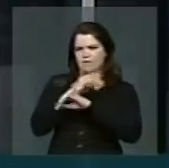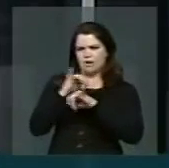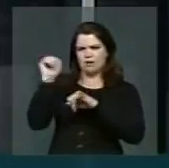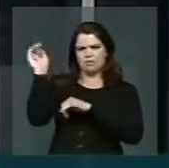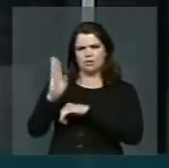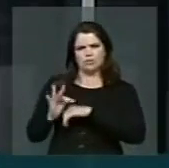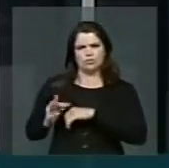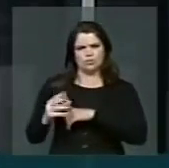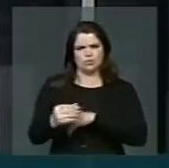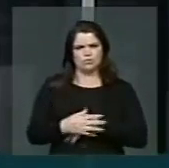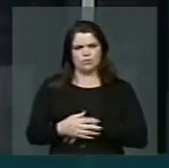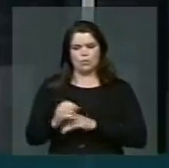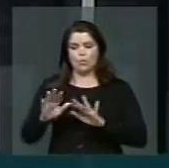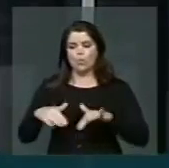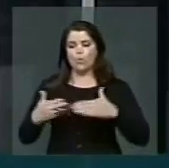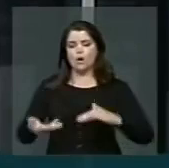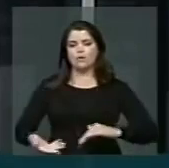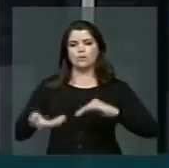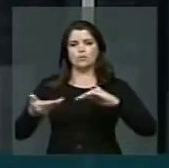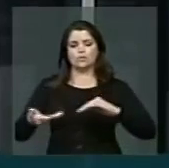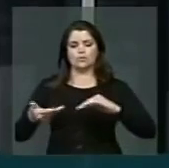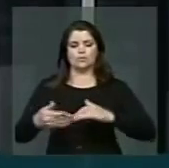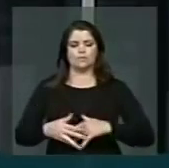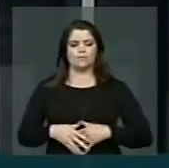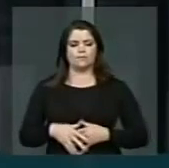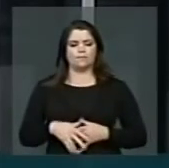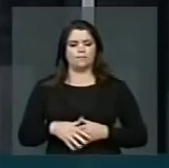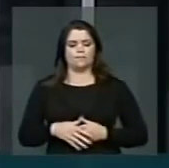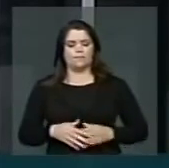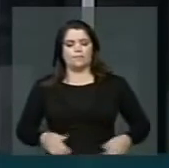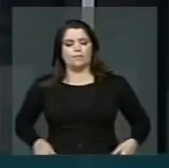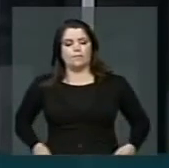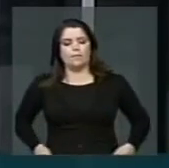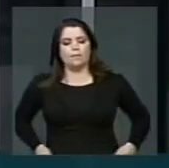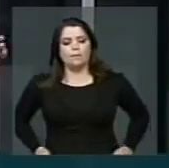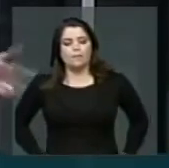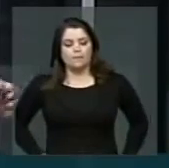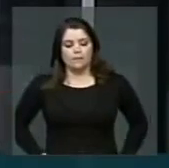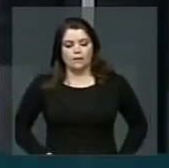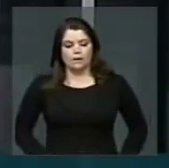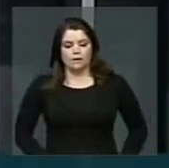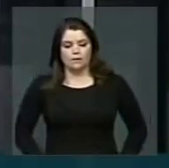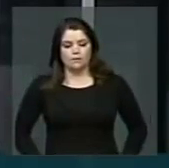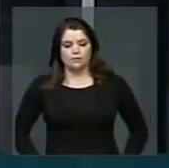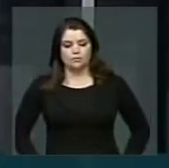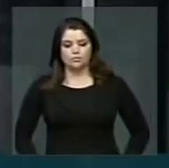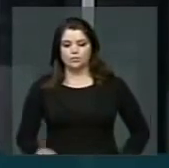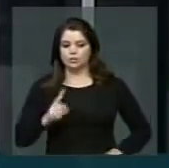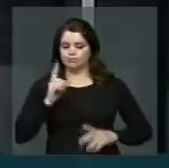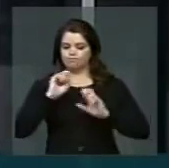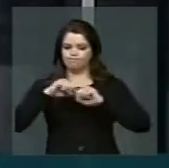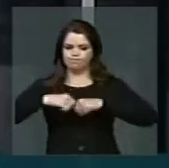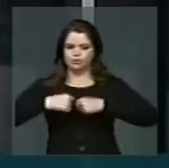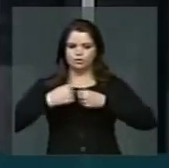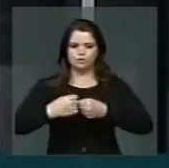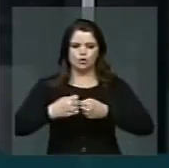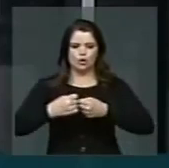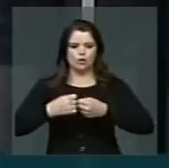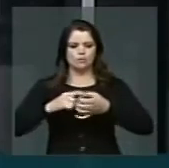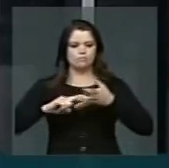Quando esse Congresso não se debruça para poder